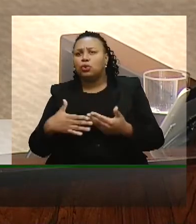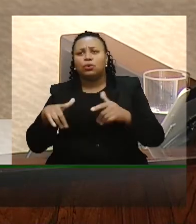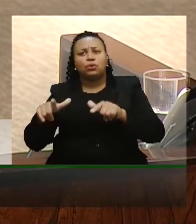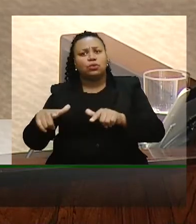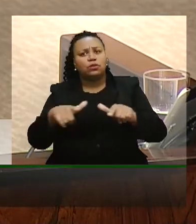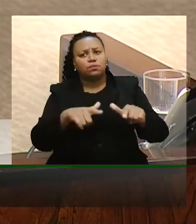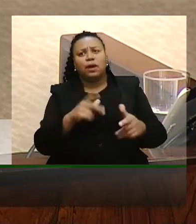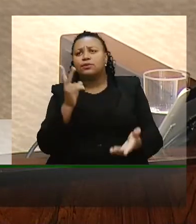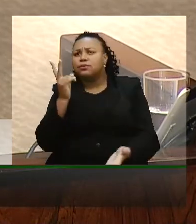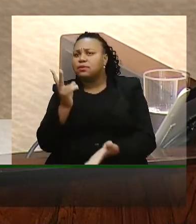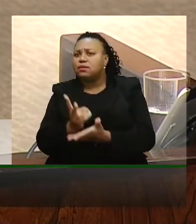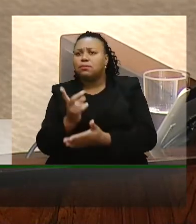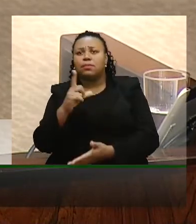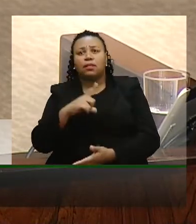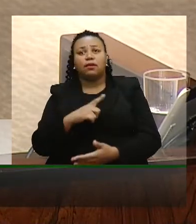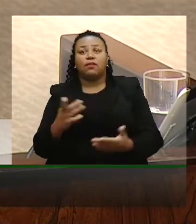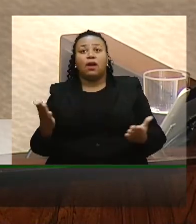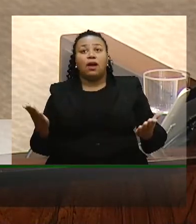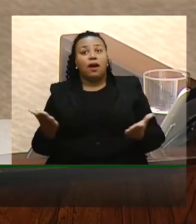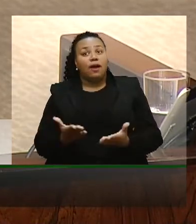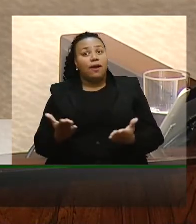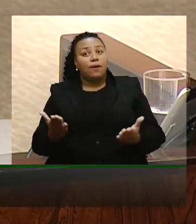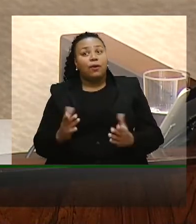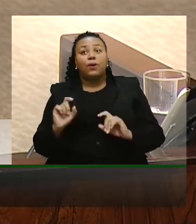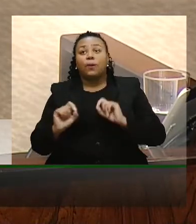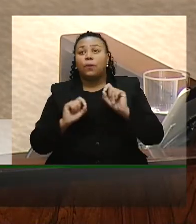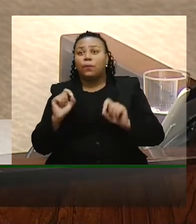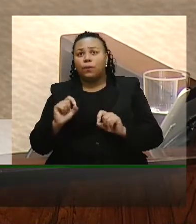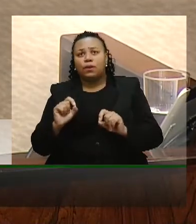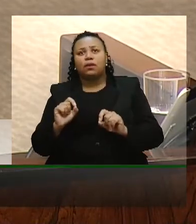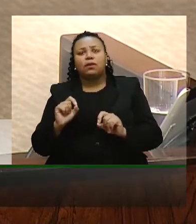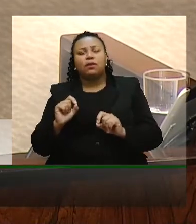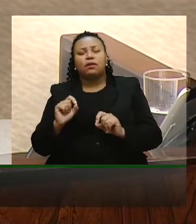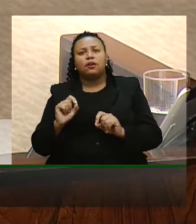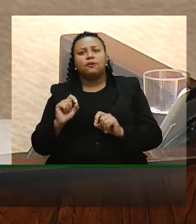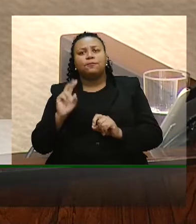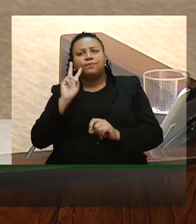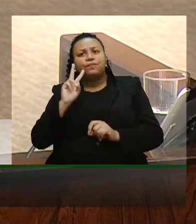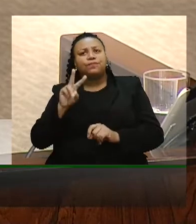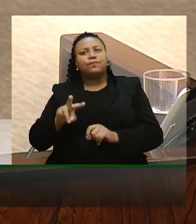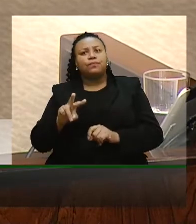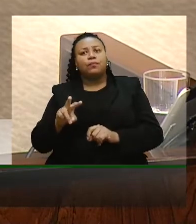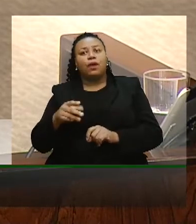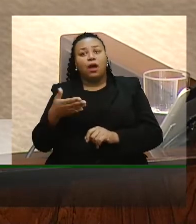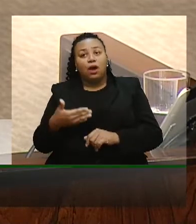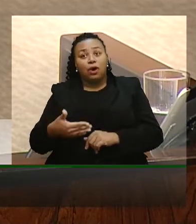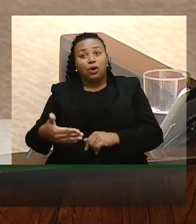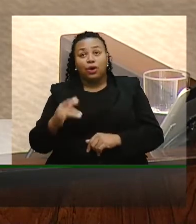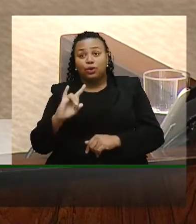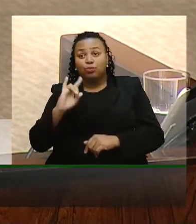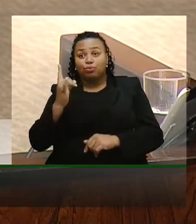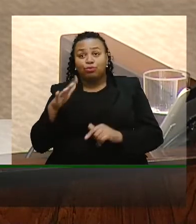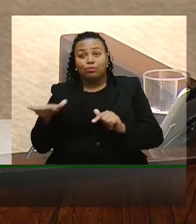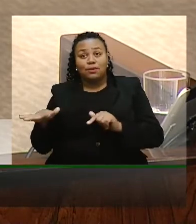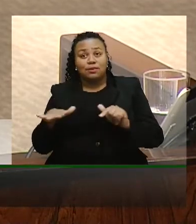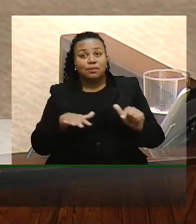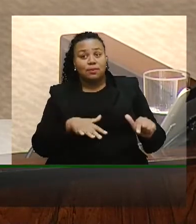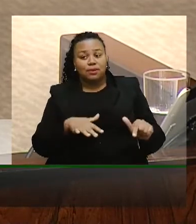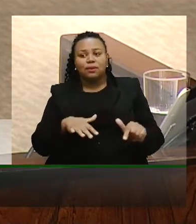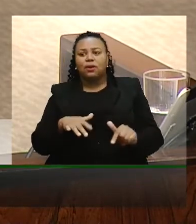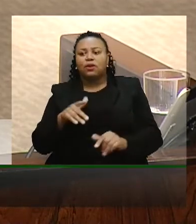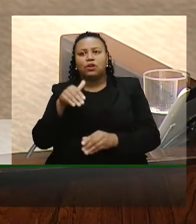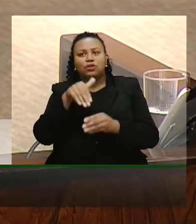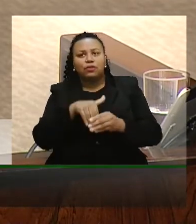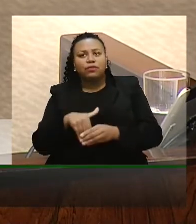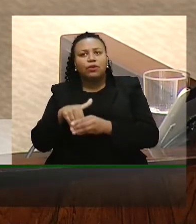existiu agora o que se viu nesta última semana e o que se